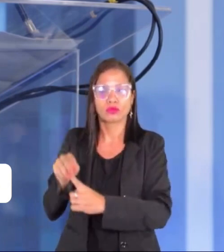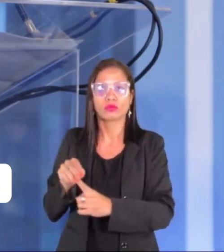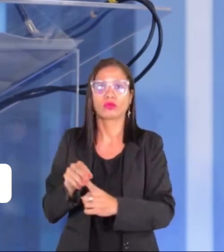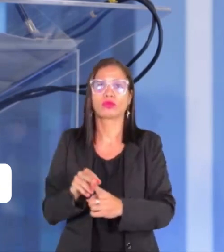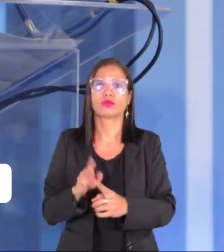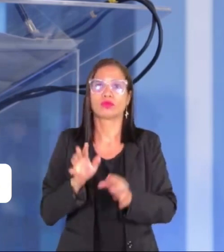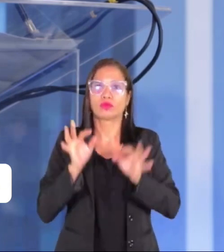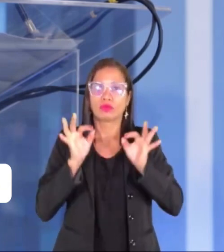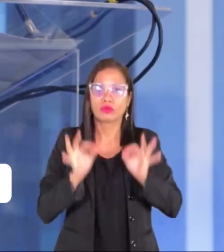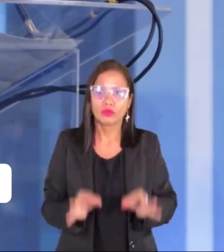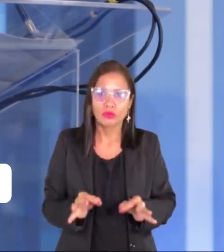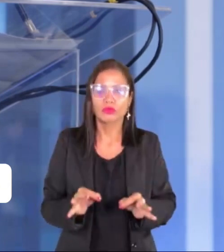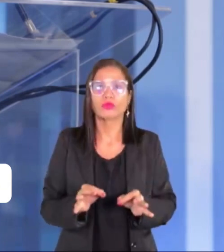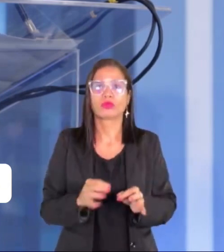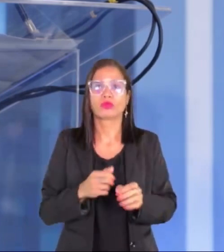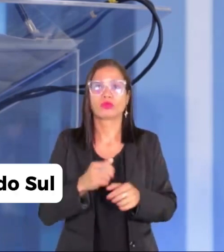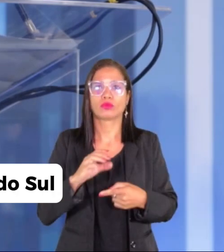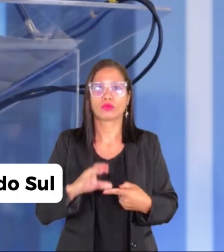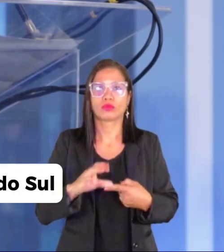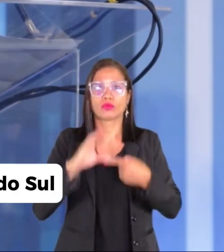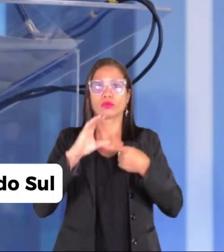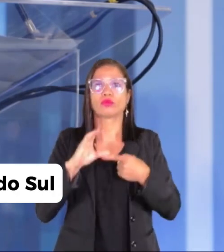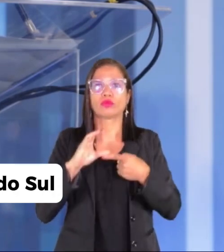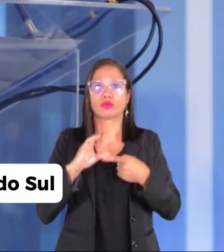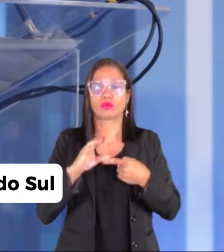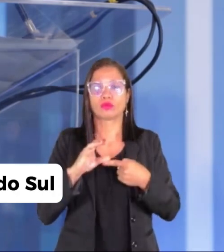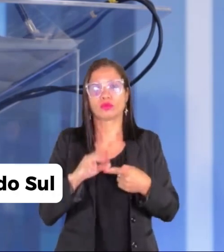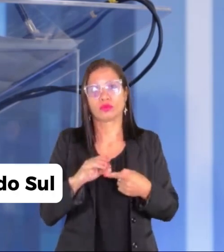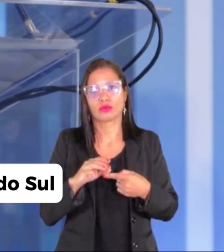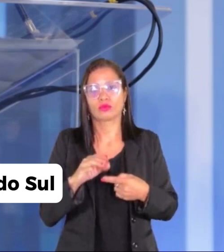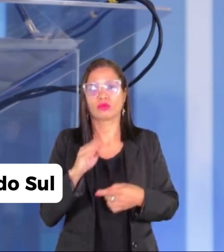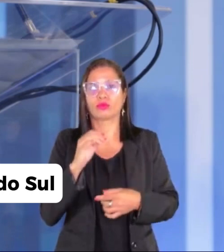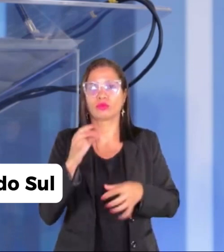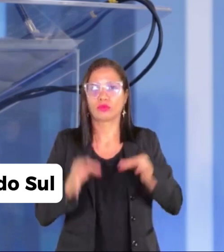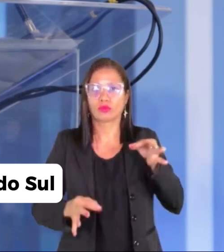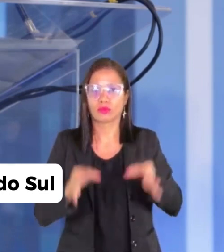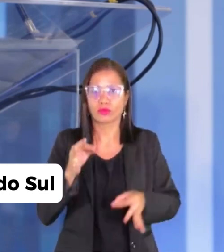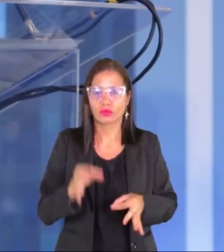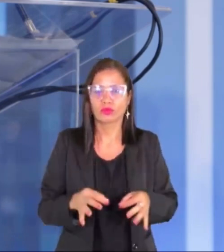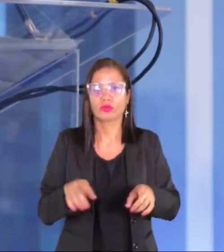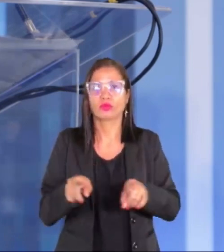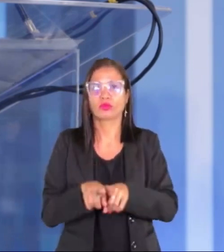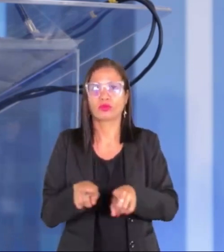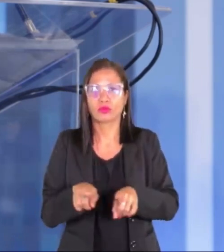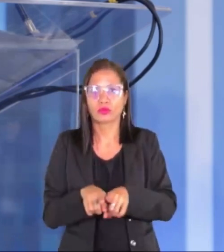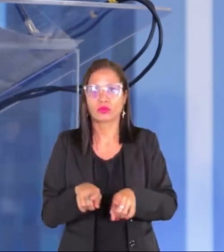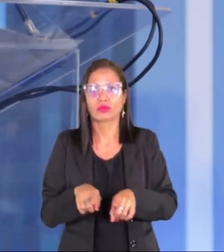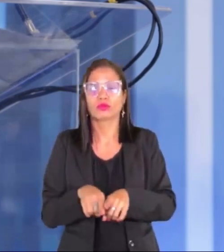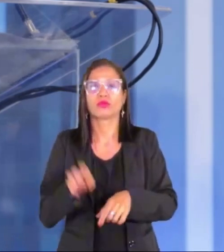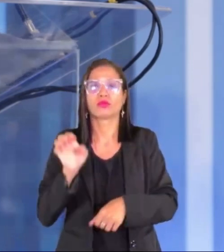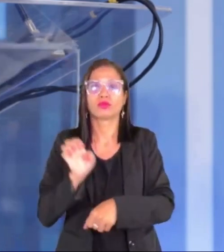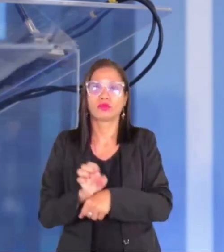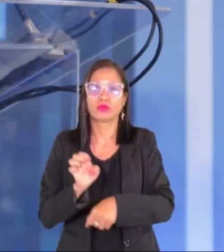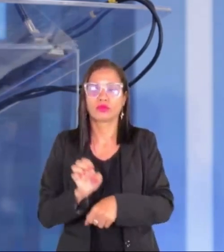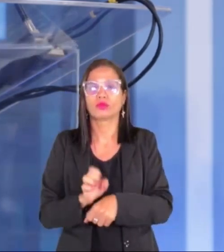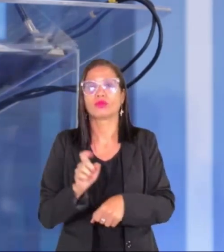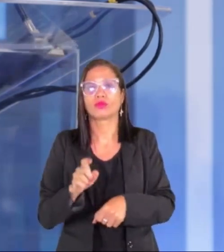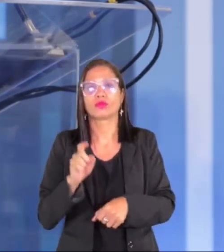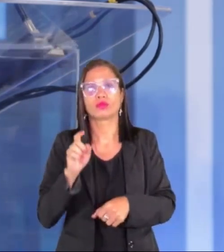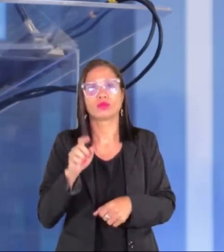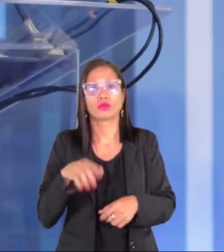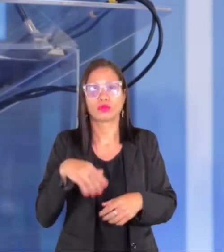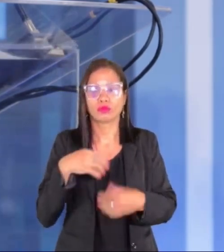Justiça. O Tribunal Regional Eleitoral Mato Grosso do Sul se sente honrado com